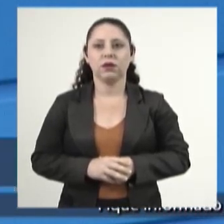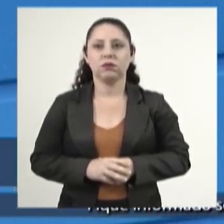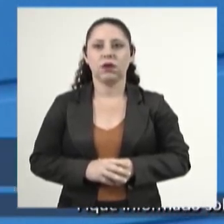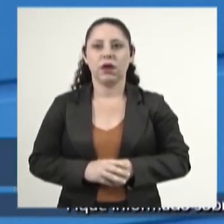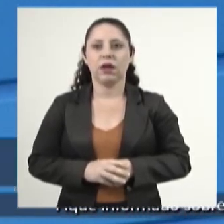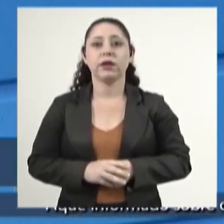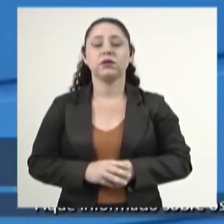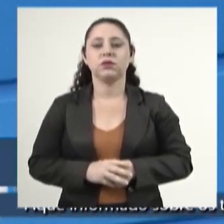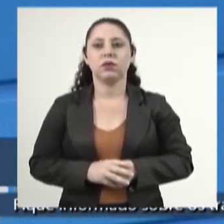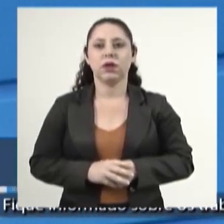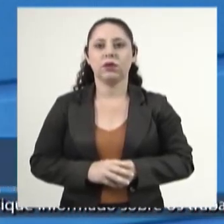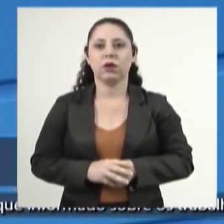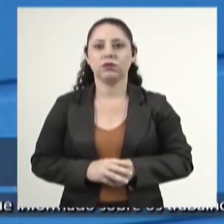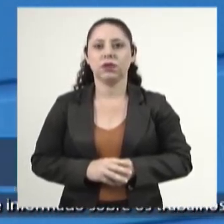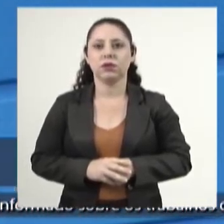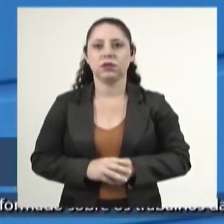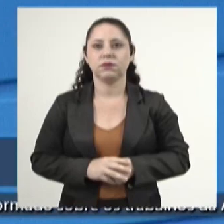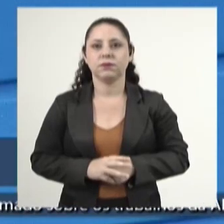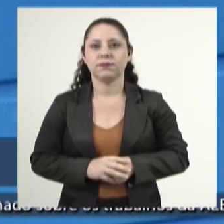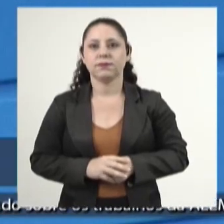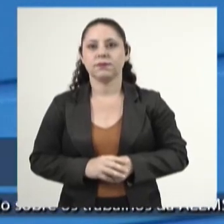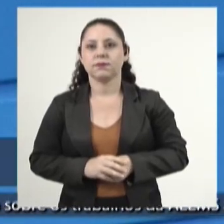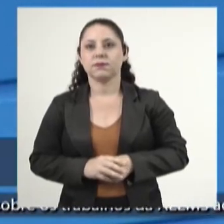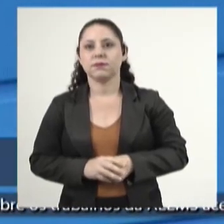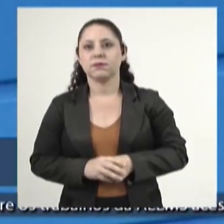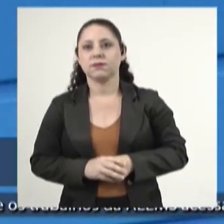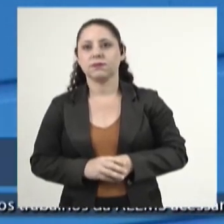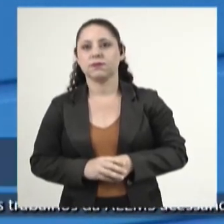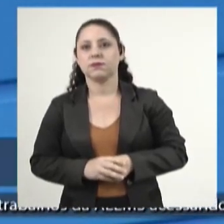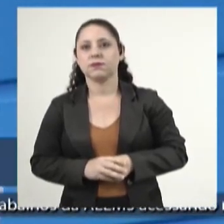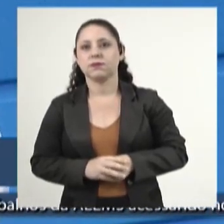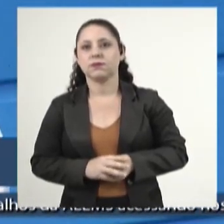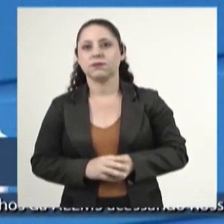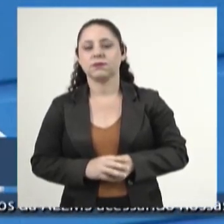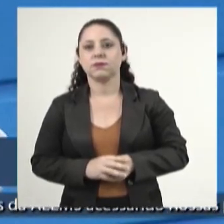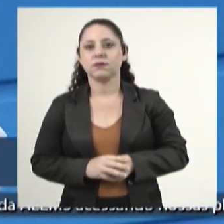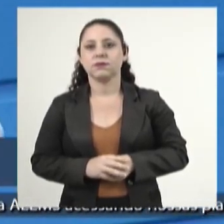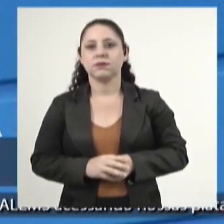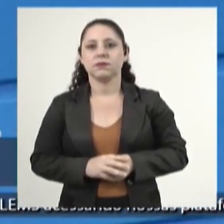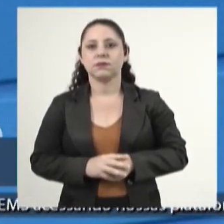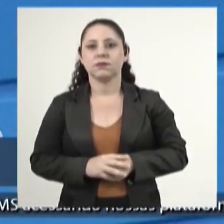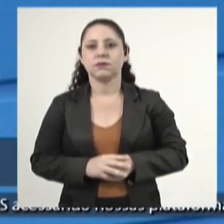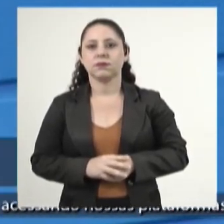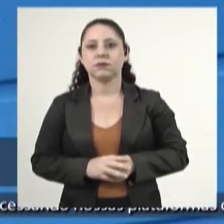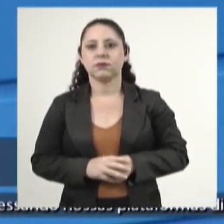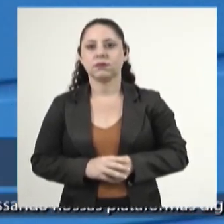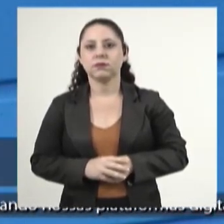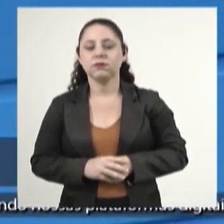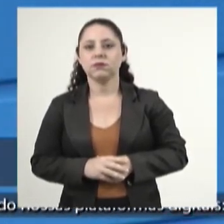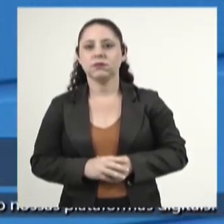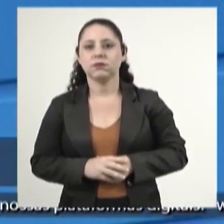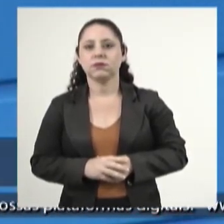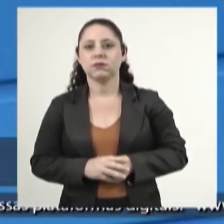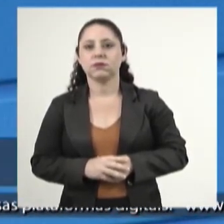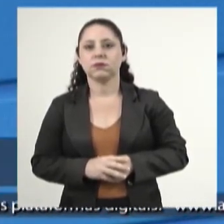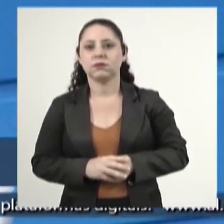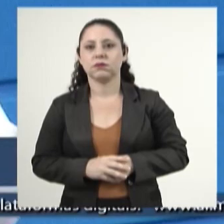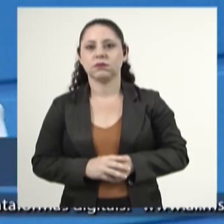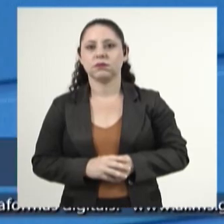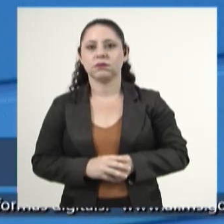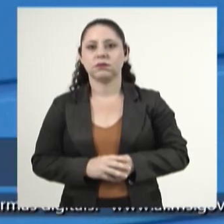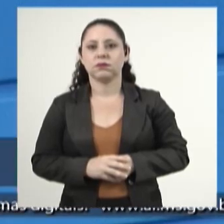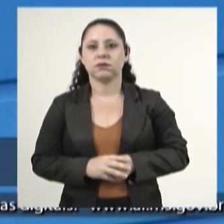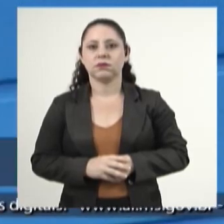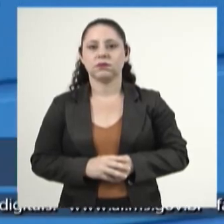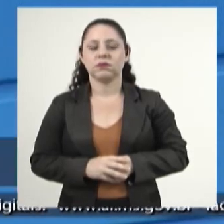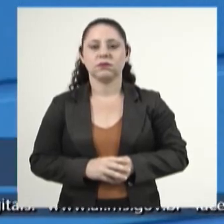sei que nós temos aqui deputados que também têm filhos com deficiência e a gente sabe que por mais que a vida